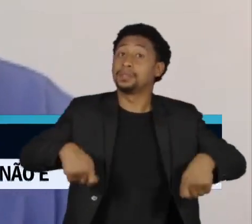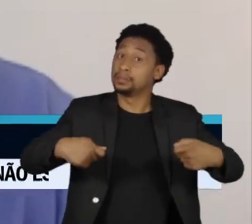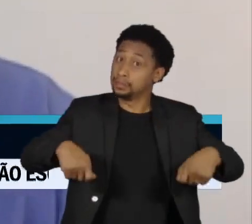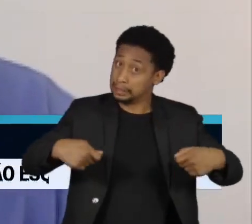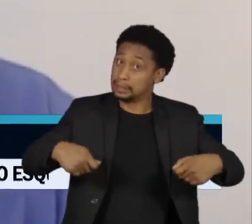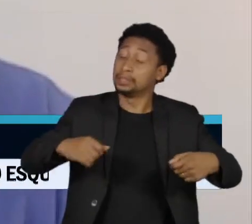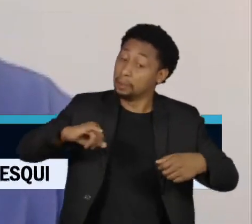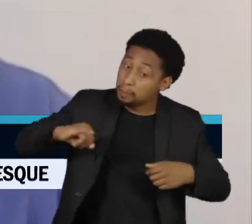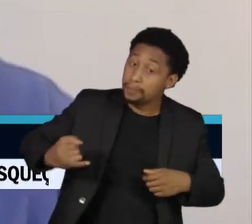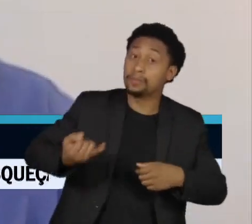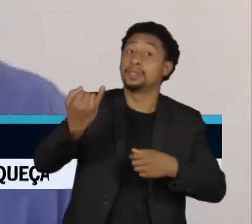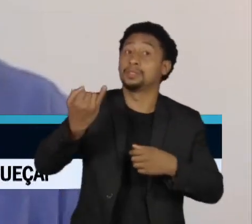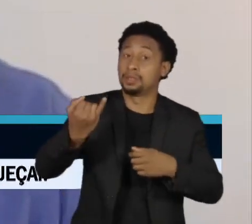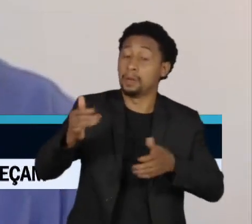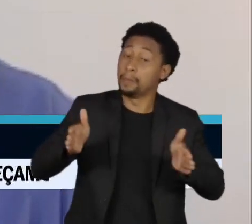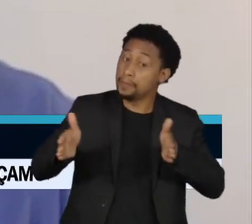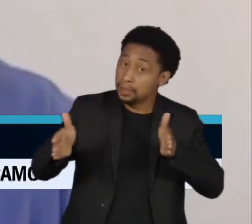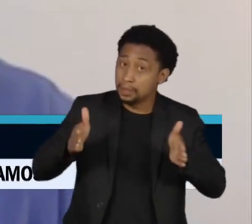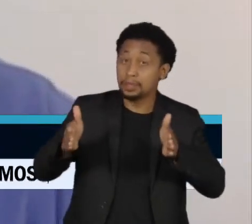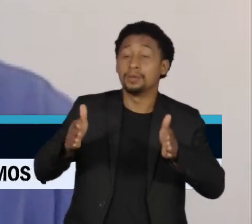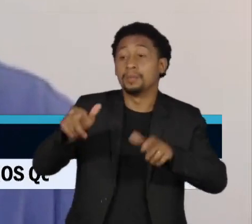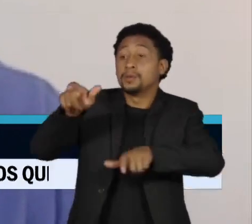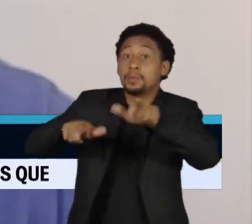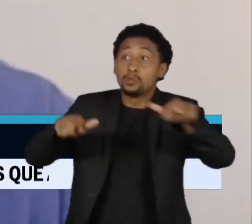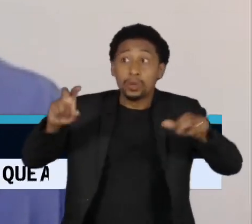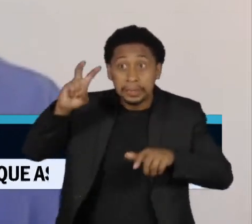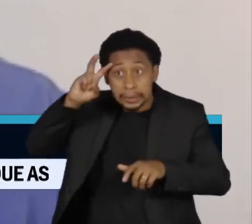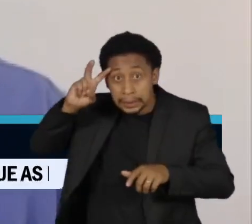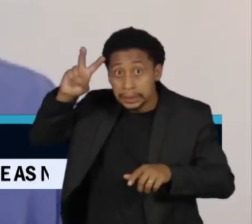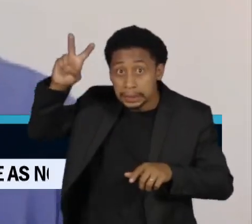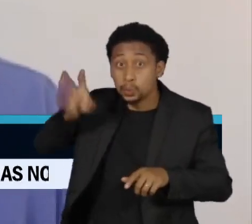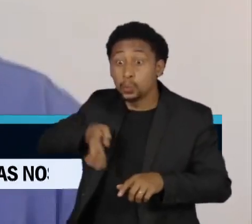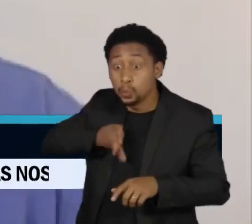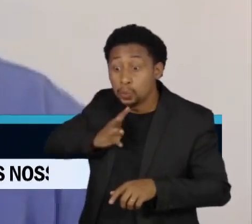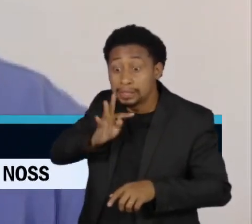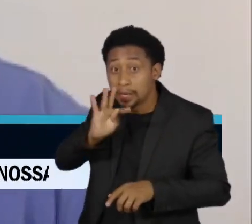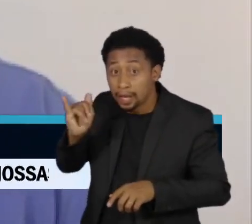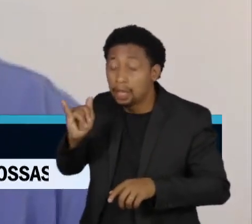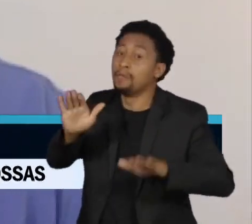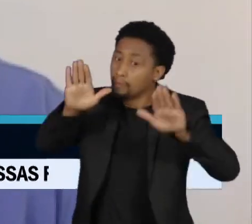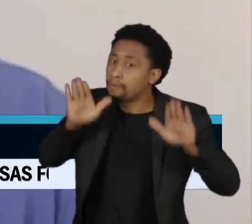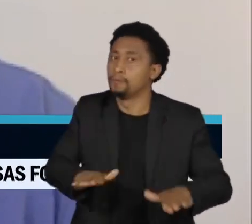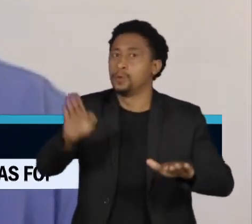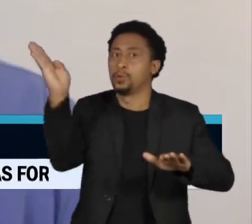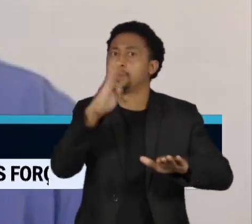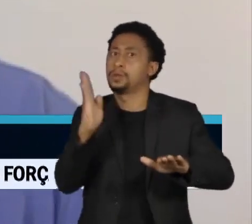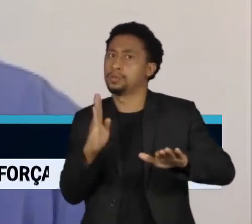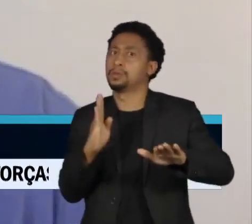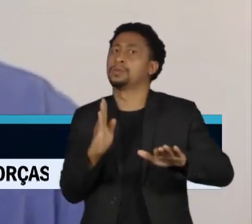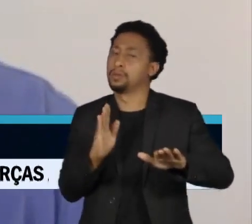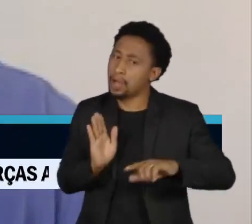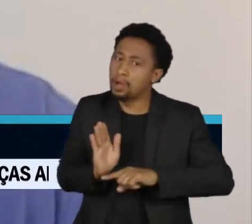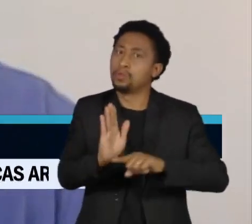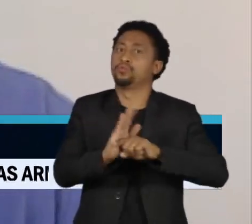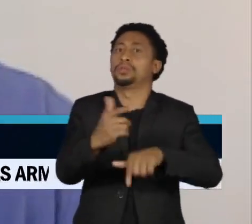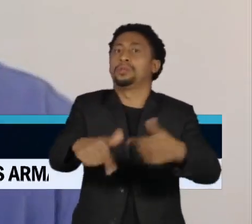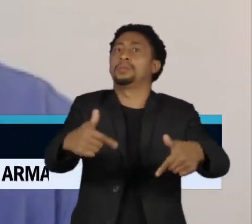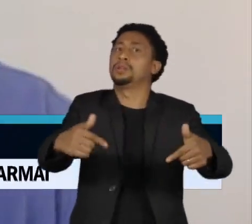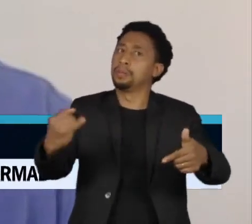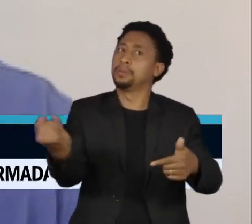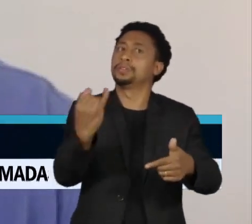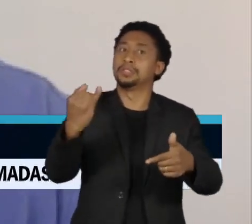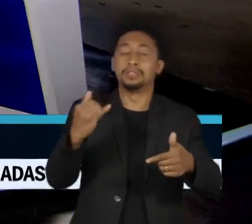cérebros com o perigo de a gente enfrentar crises por falta de oferta de empregos qualificados no futuro não muito